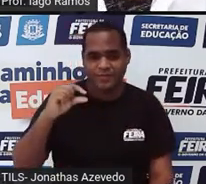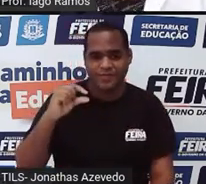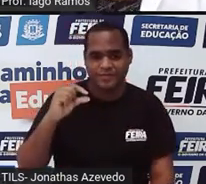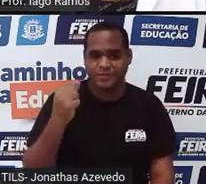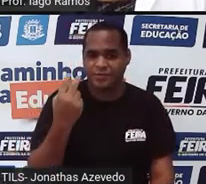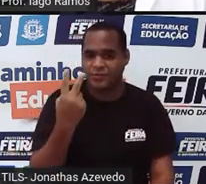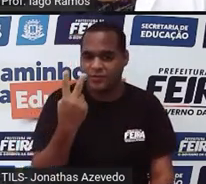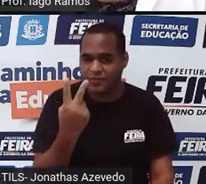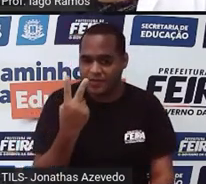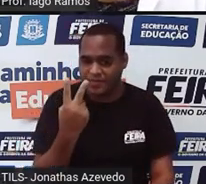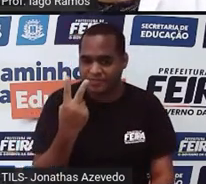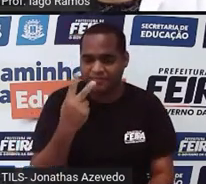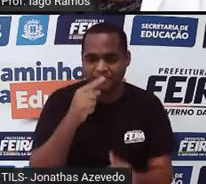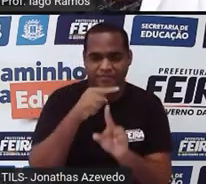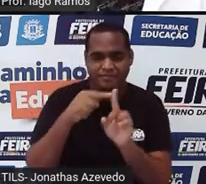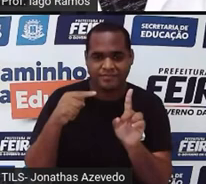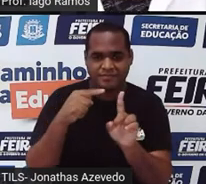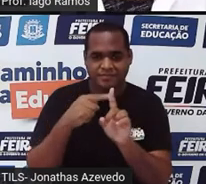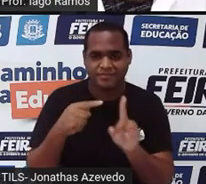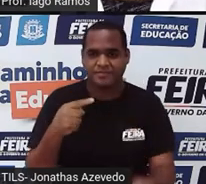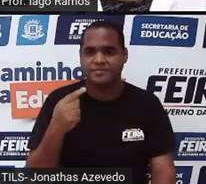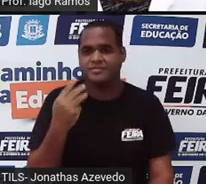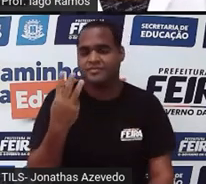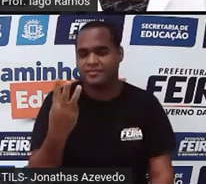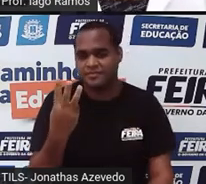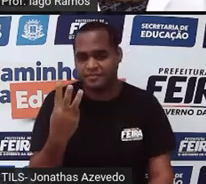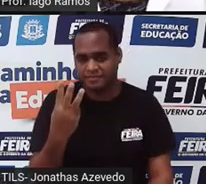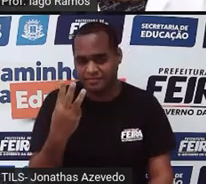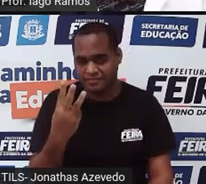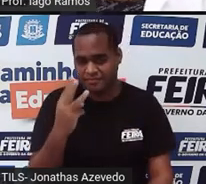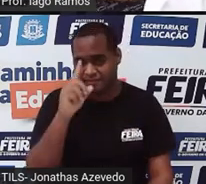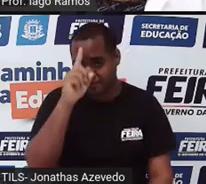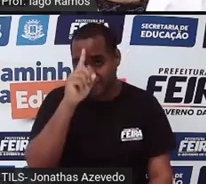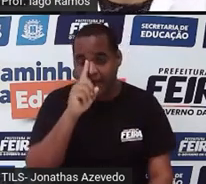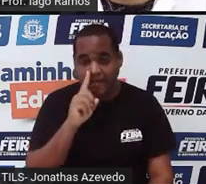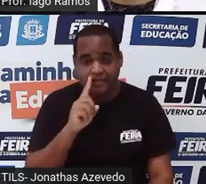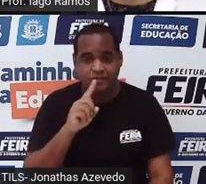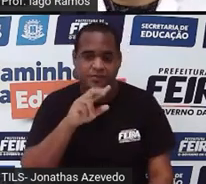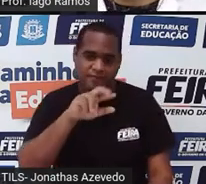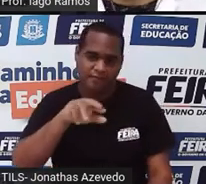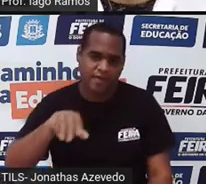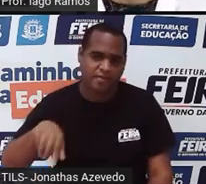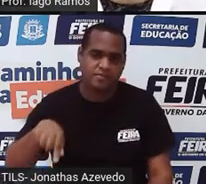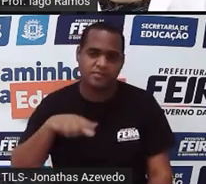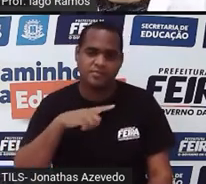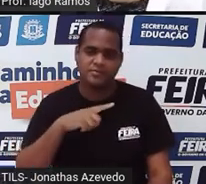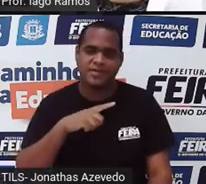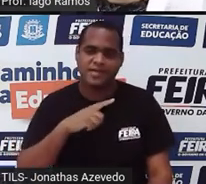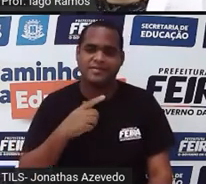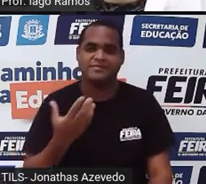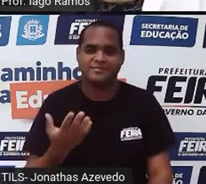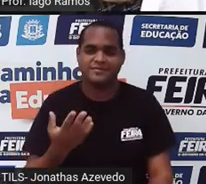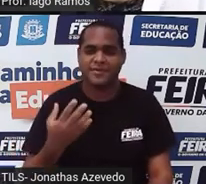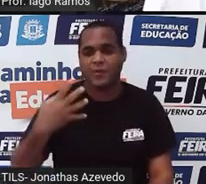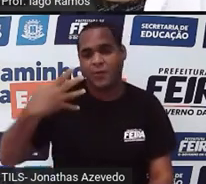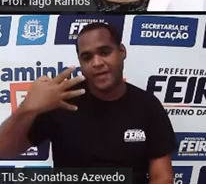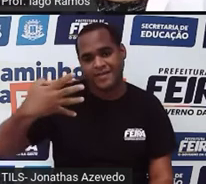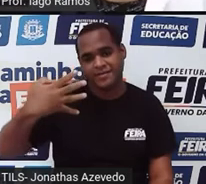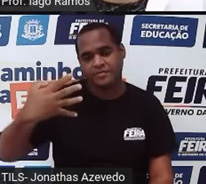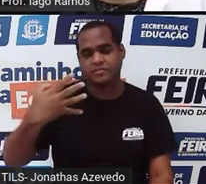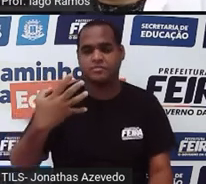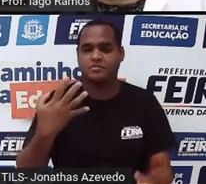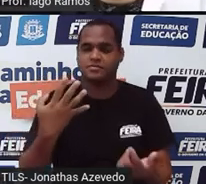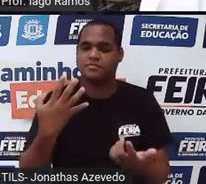dois em laranja para metade, três em amarelo para a maioria das coisas que a gente viu sobre sequência até aqui. Ou